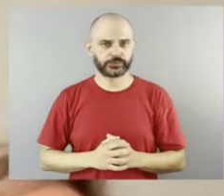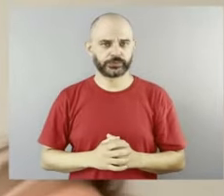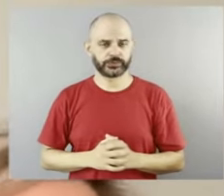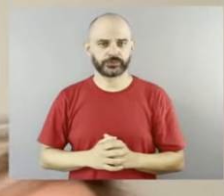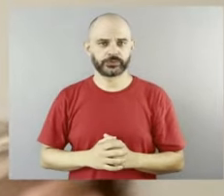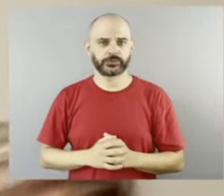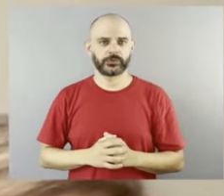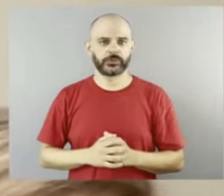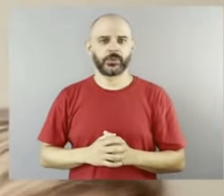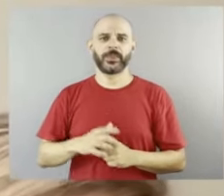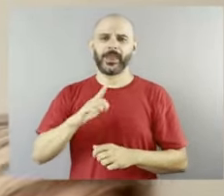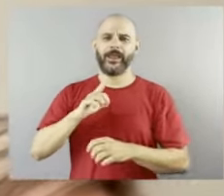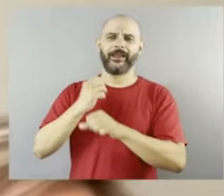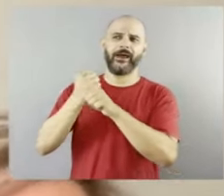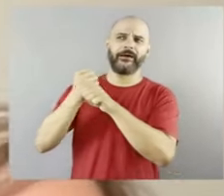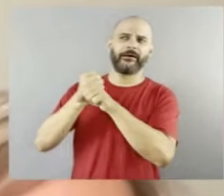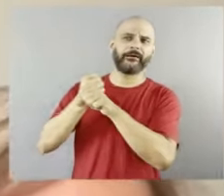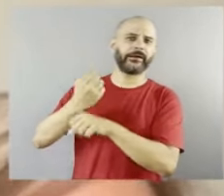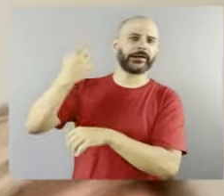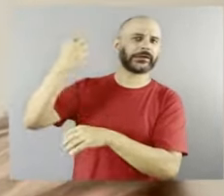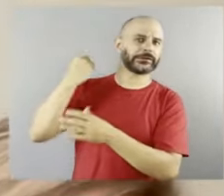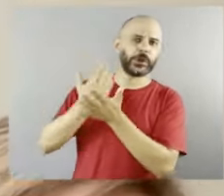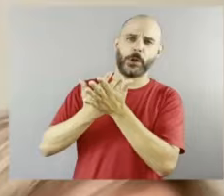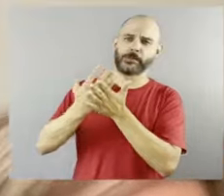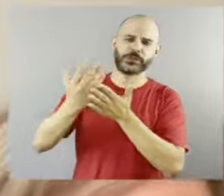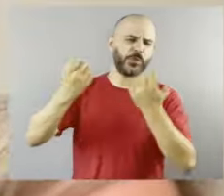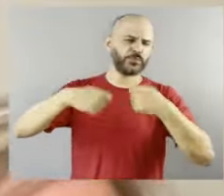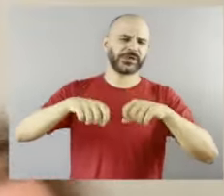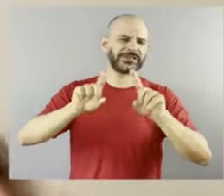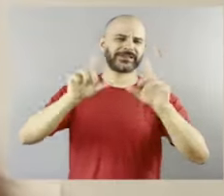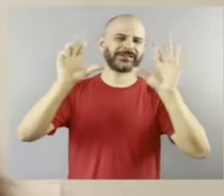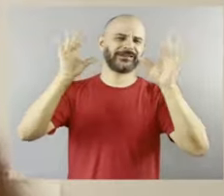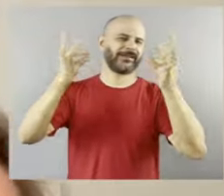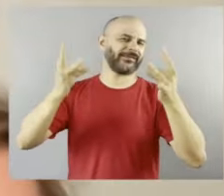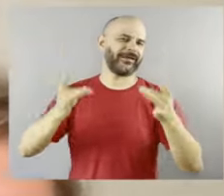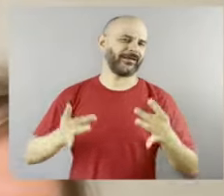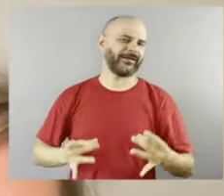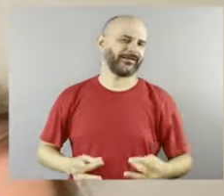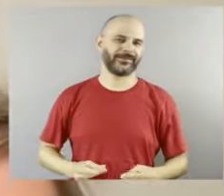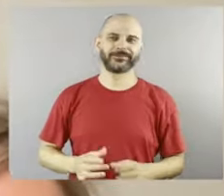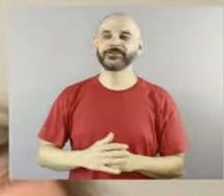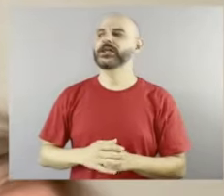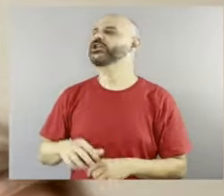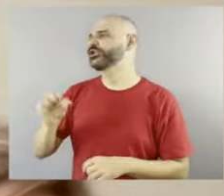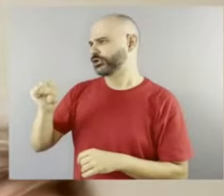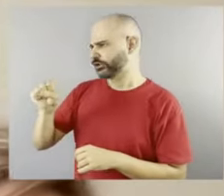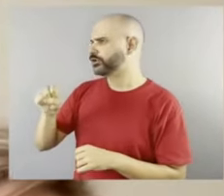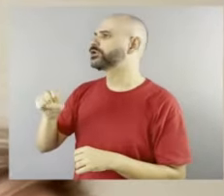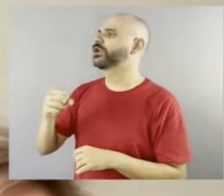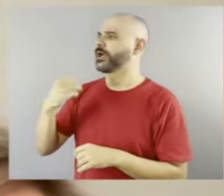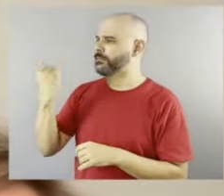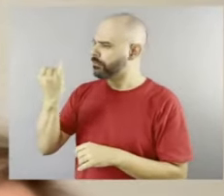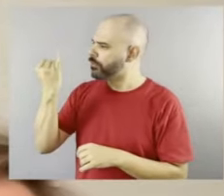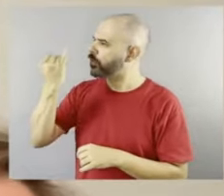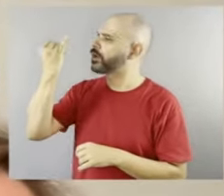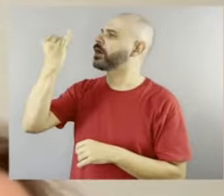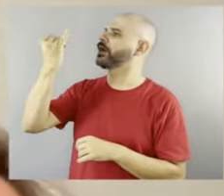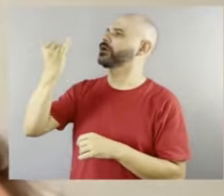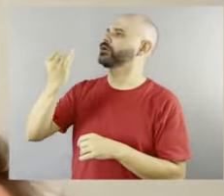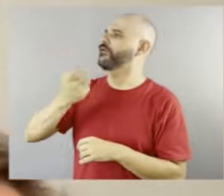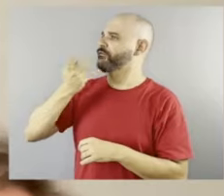muitos anos, não vamos entrar em detalhes, né? Vamos entrar, Patrícia. Sabe o que é importante quando a gente fala da nossa experiência?